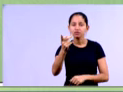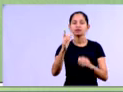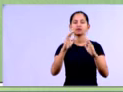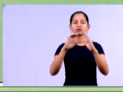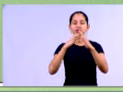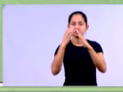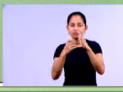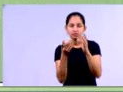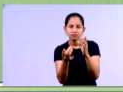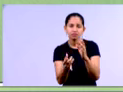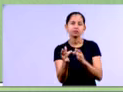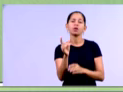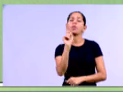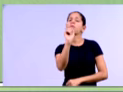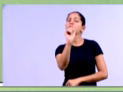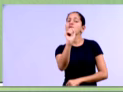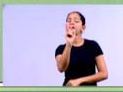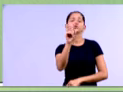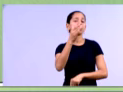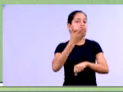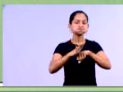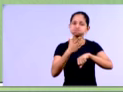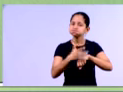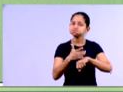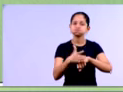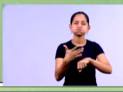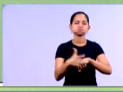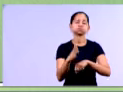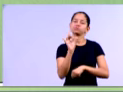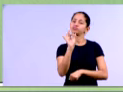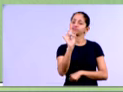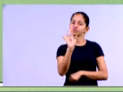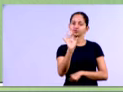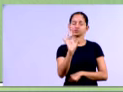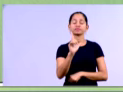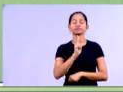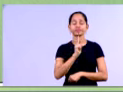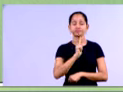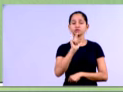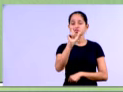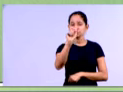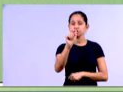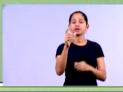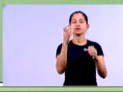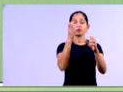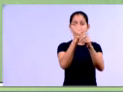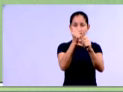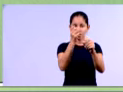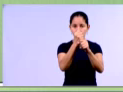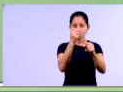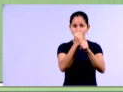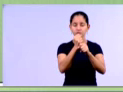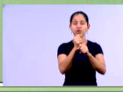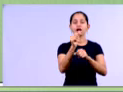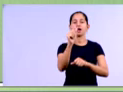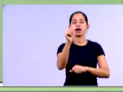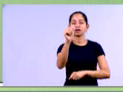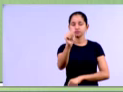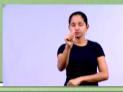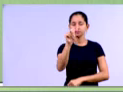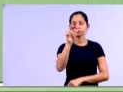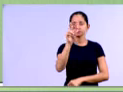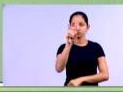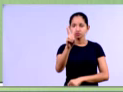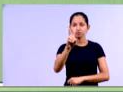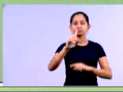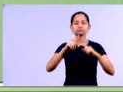falência, nada mais é, né, gente, do que treinamento, né? Então, calcule a análise vertical dos balanços patrimoniais